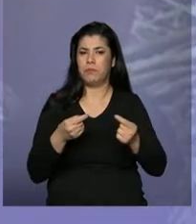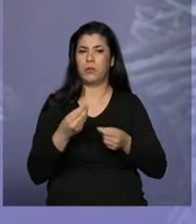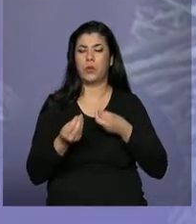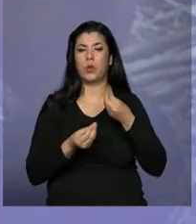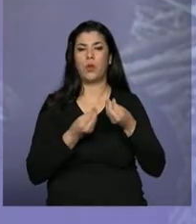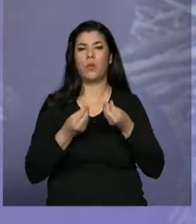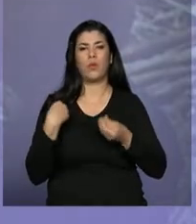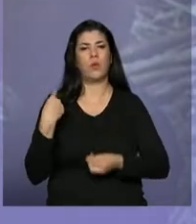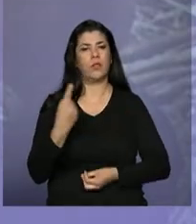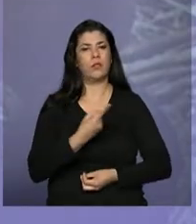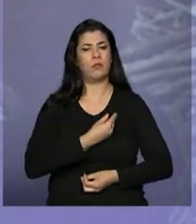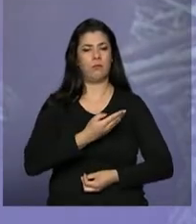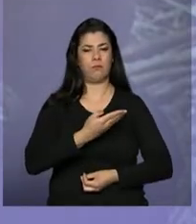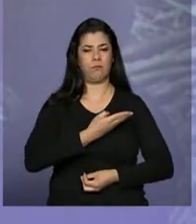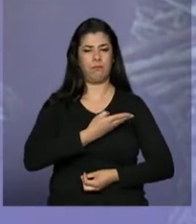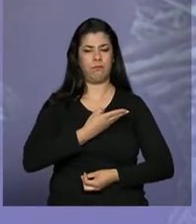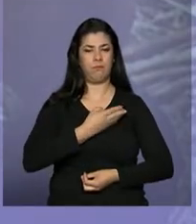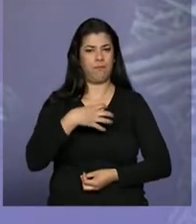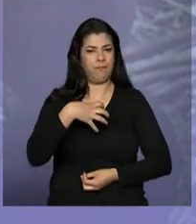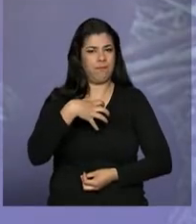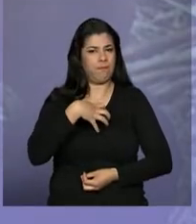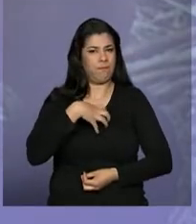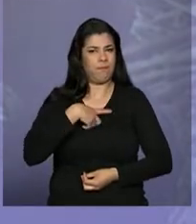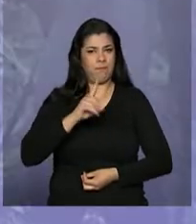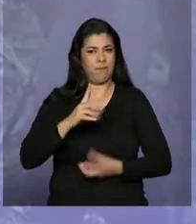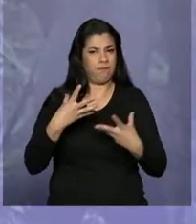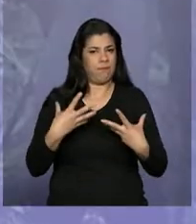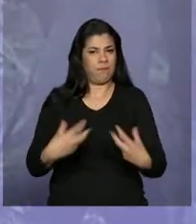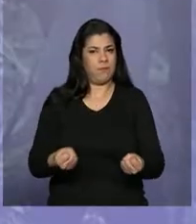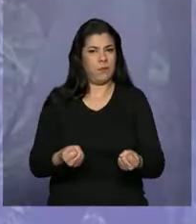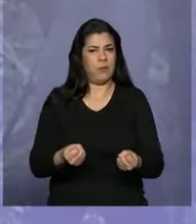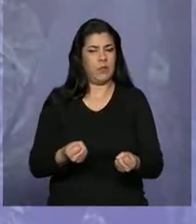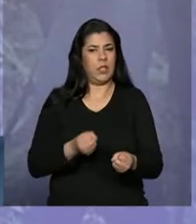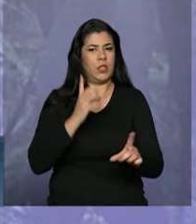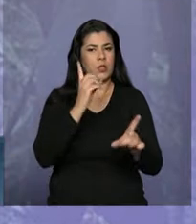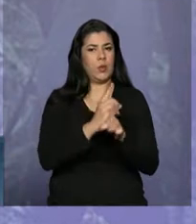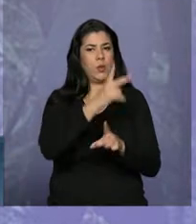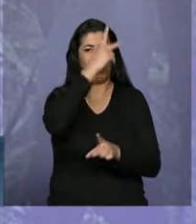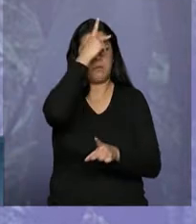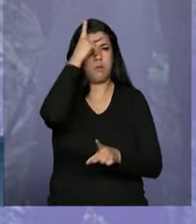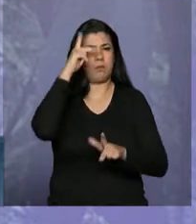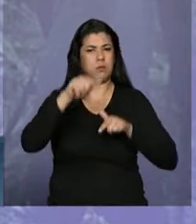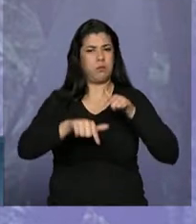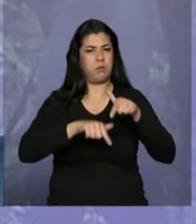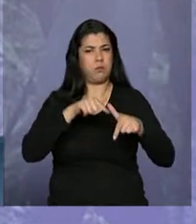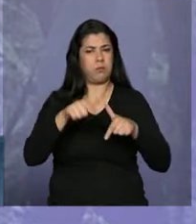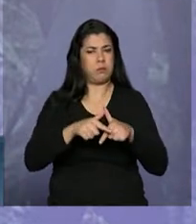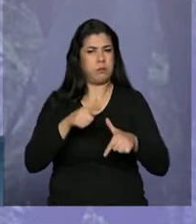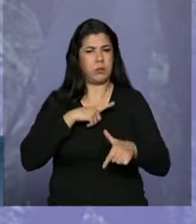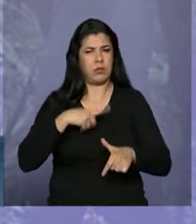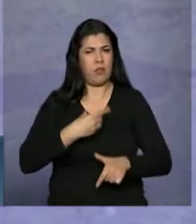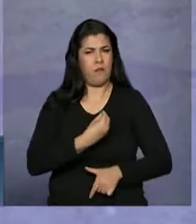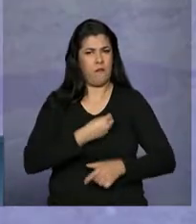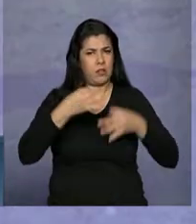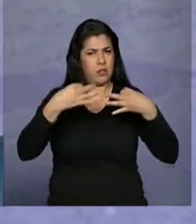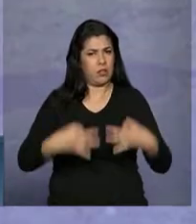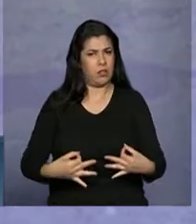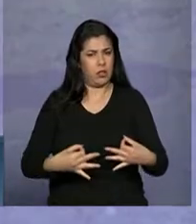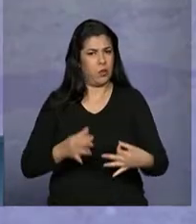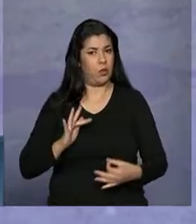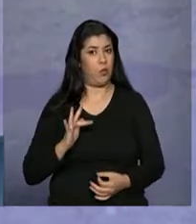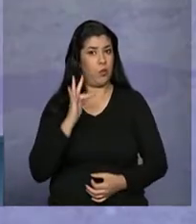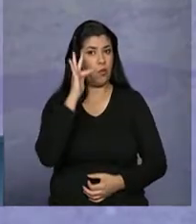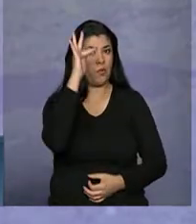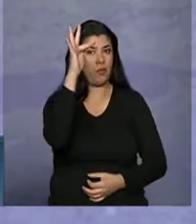inconformados por retirar os trabalhadores de situação indigna e reencontrá-los mais tarde